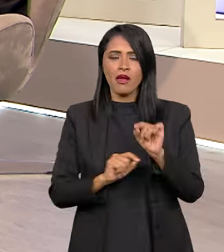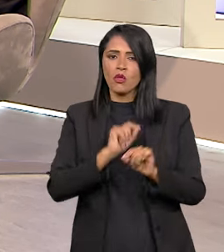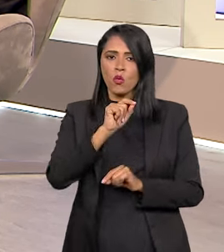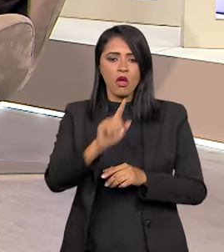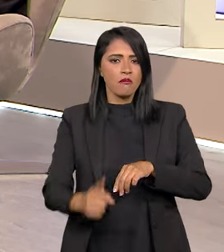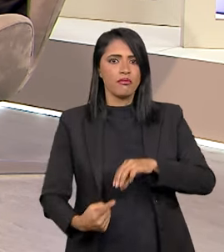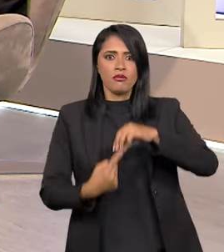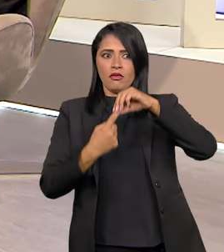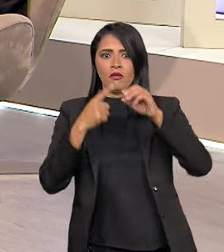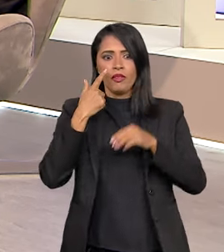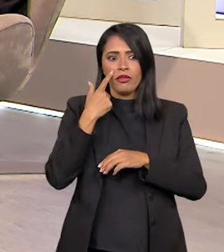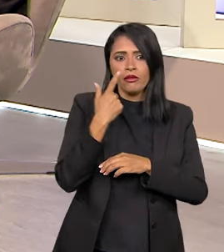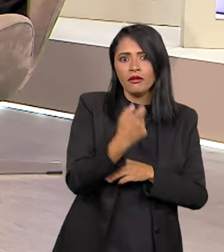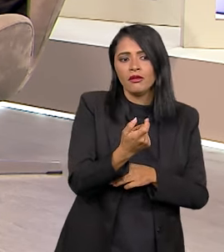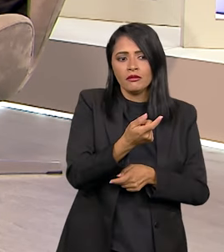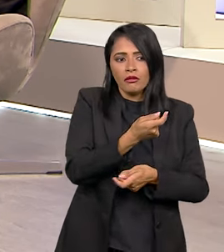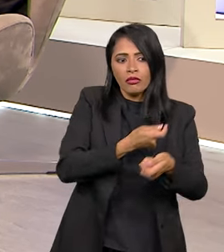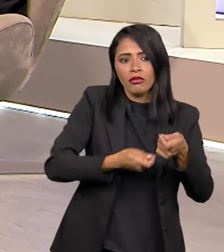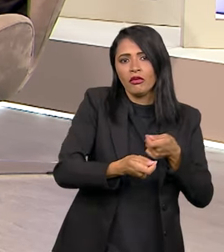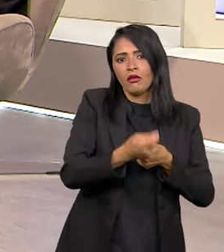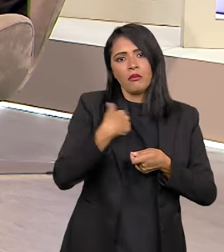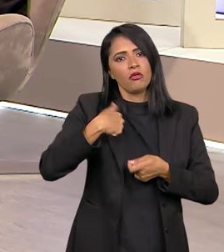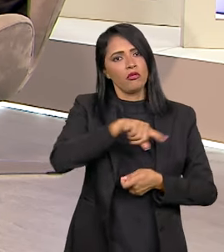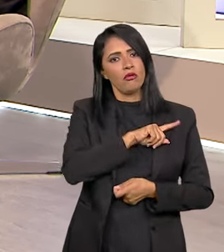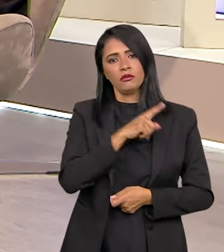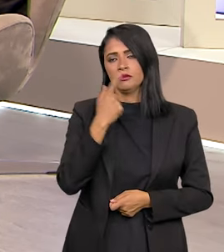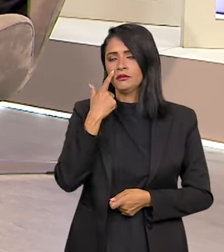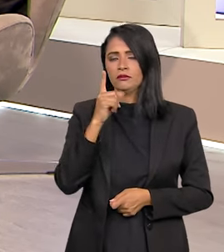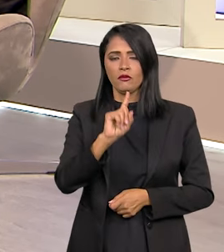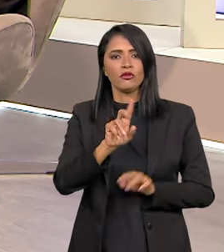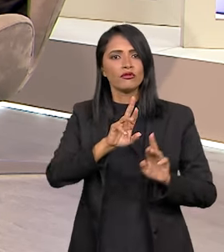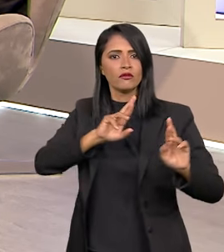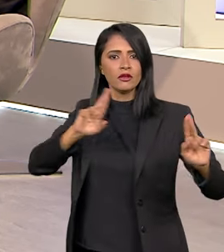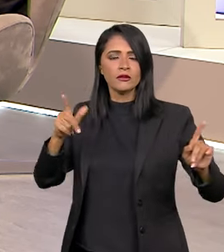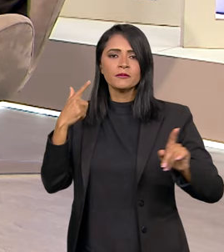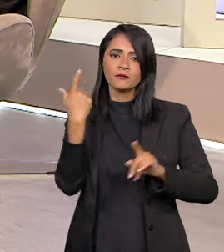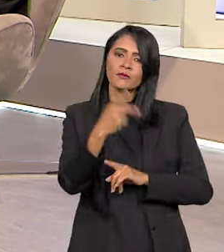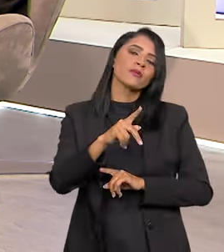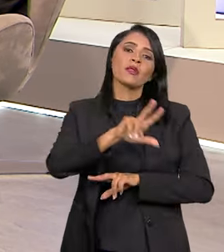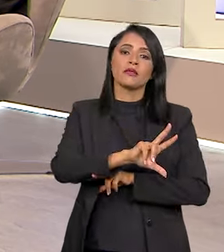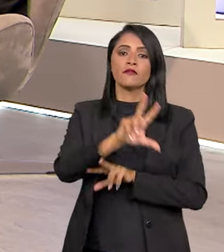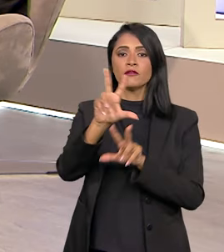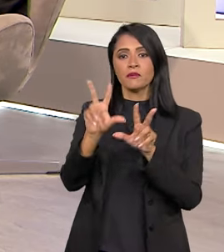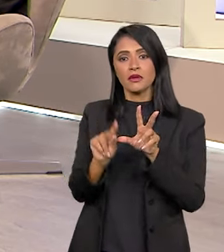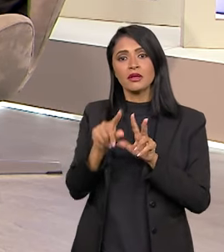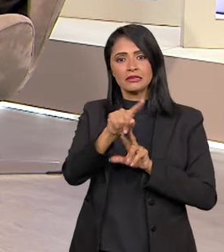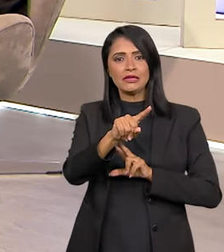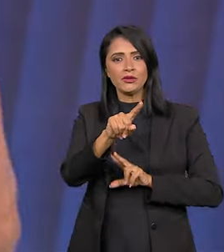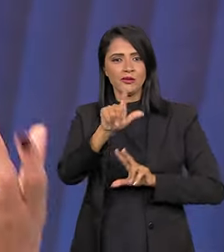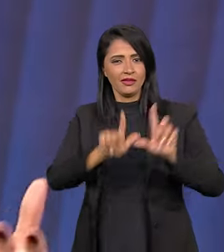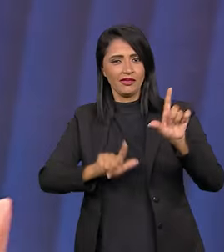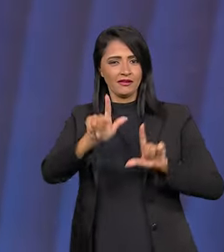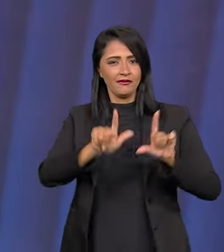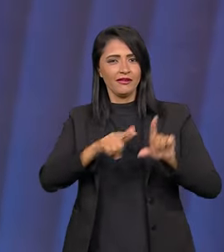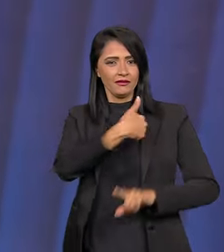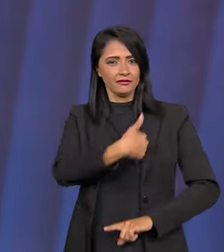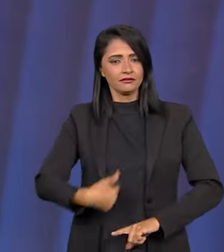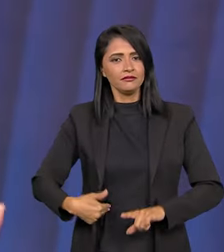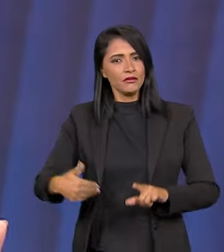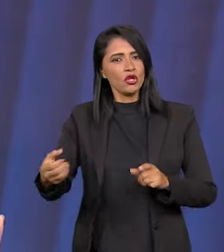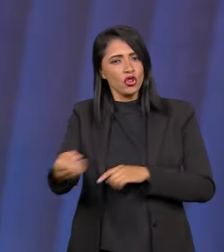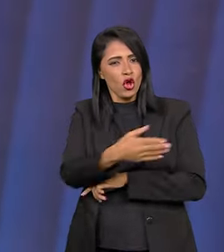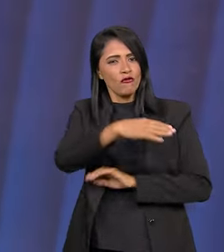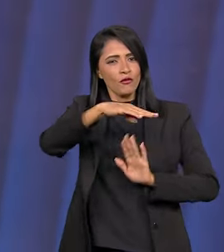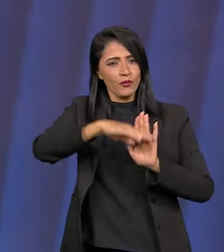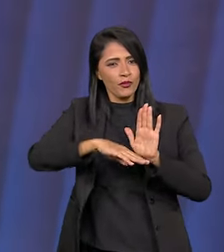comercial não é prioritário para os nossos veículos. Falando da TV Brasil, TV Pública, fizeram uma